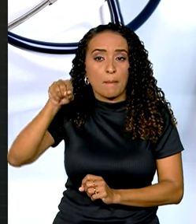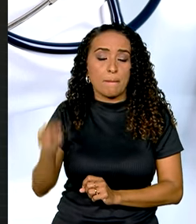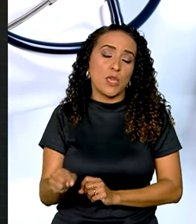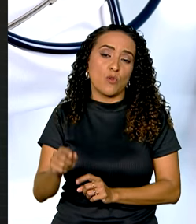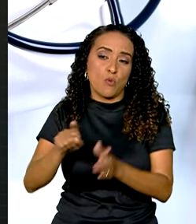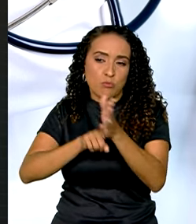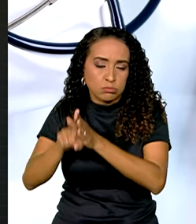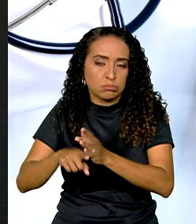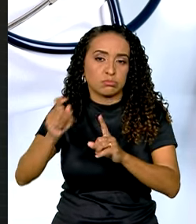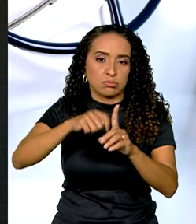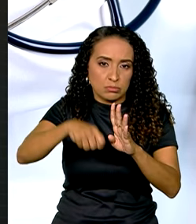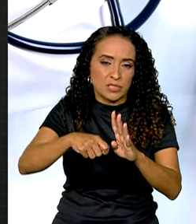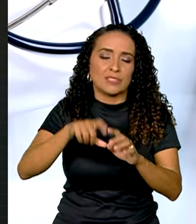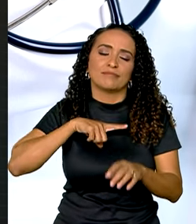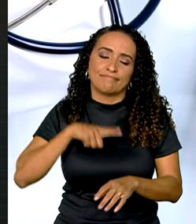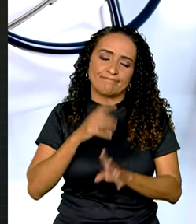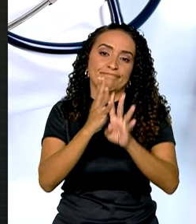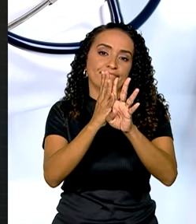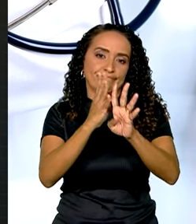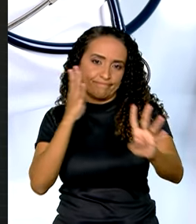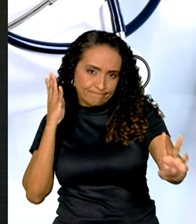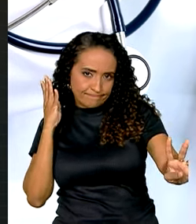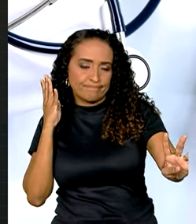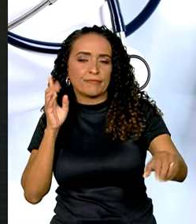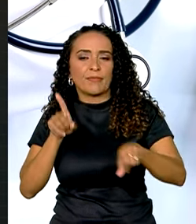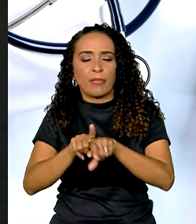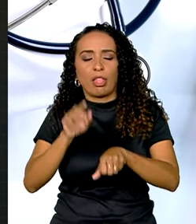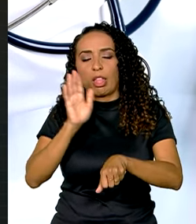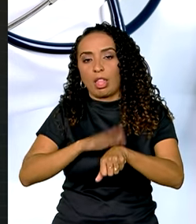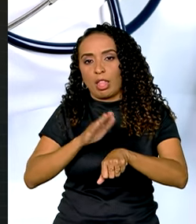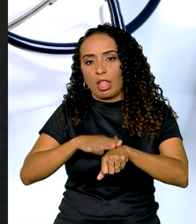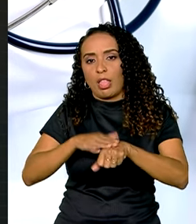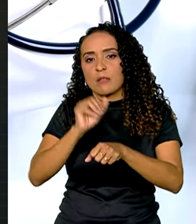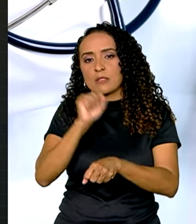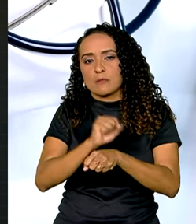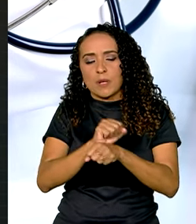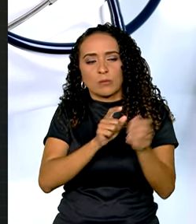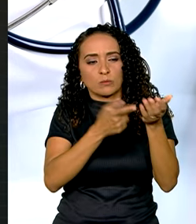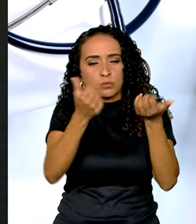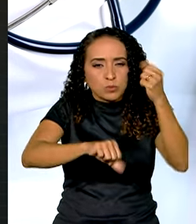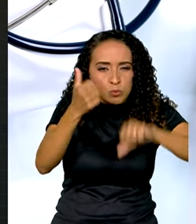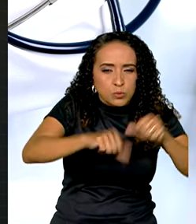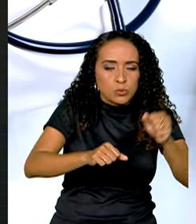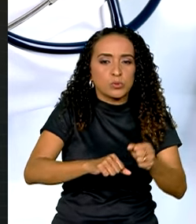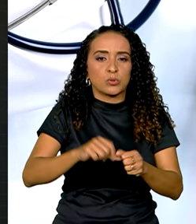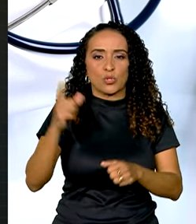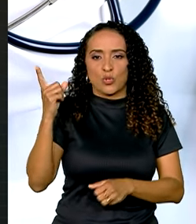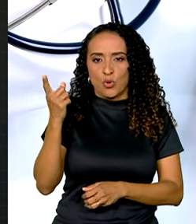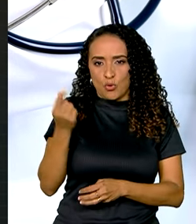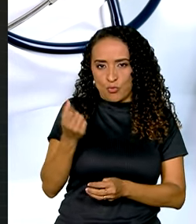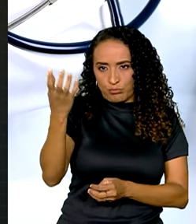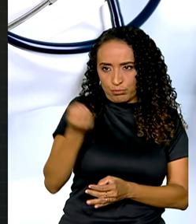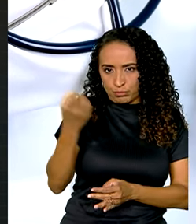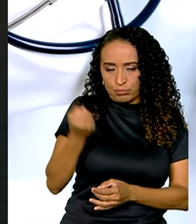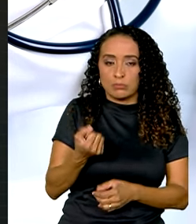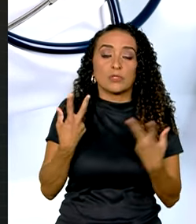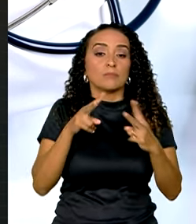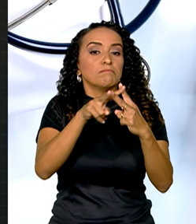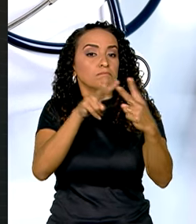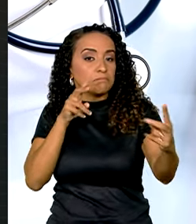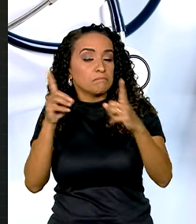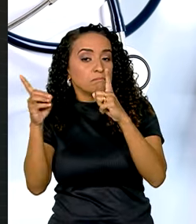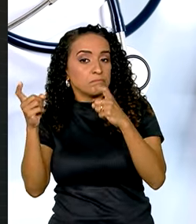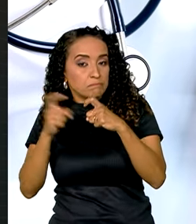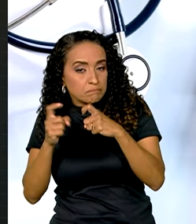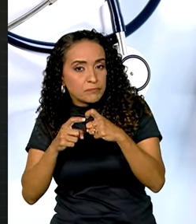por mês, o que gera filas e aumenta o tempo de espera para análise dos benefícios. A telemedicina vai ser usada em